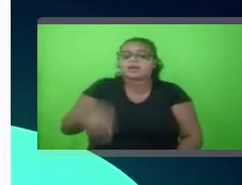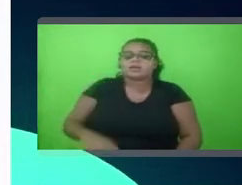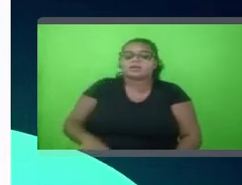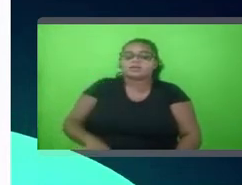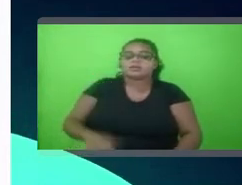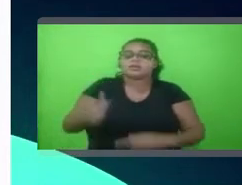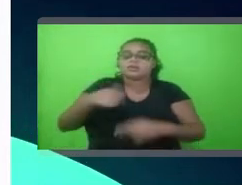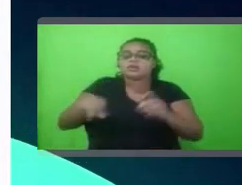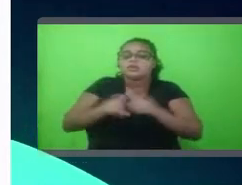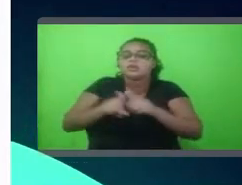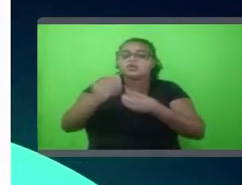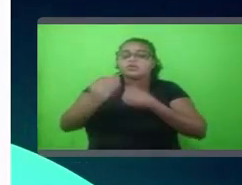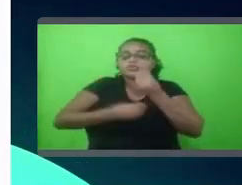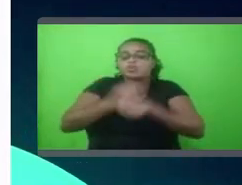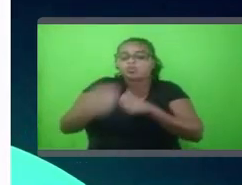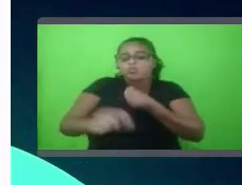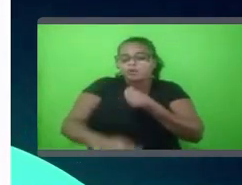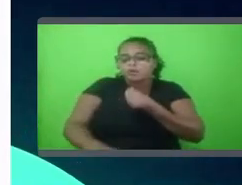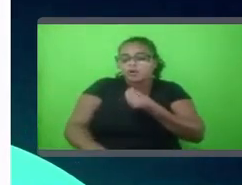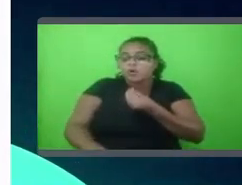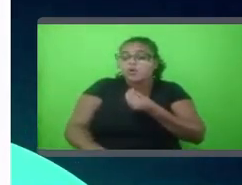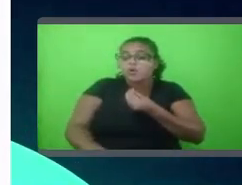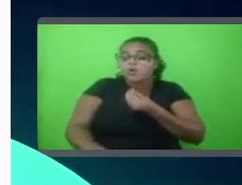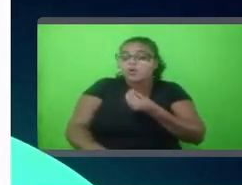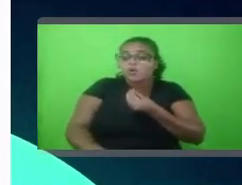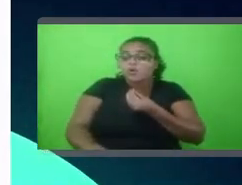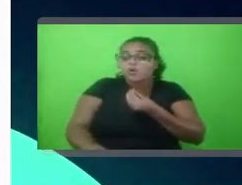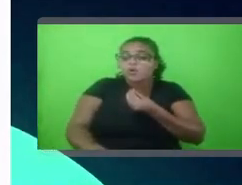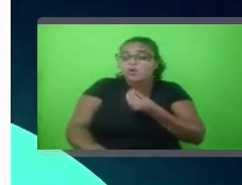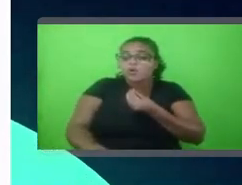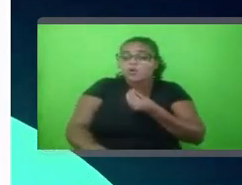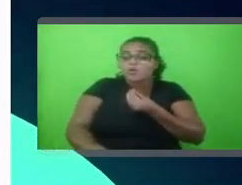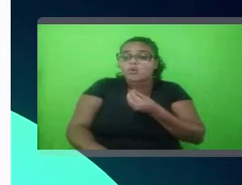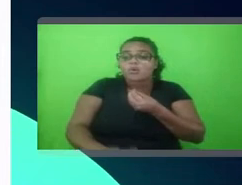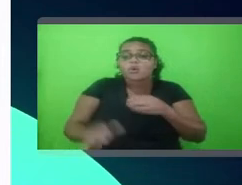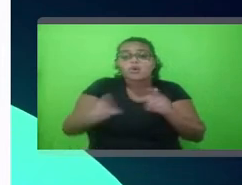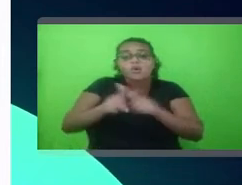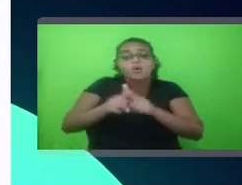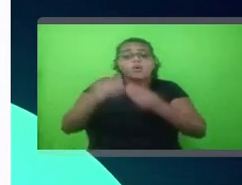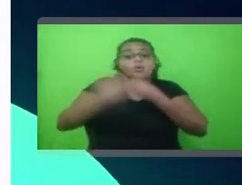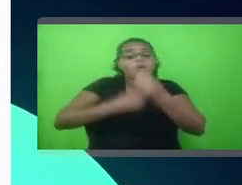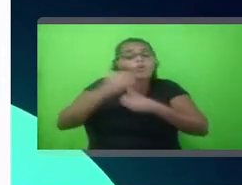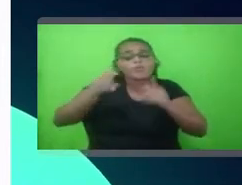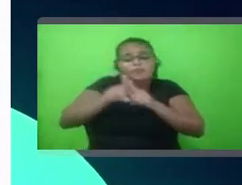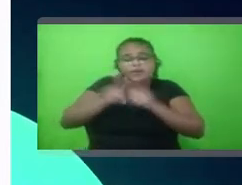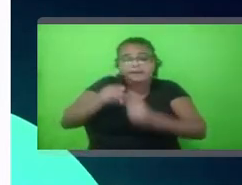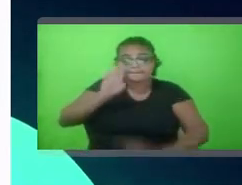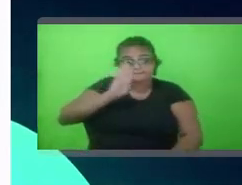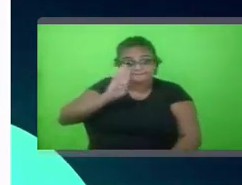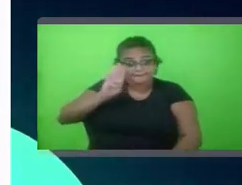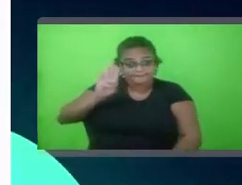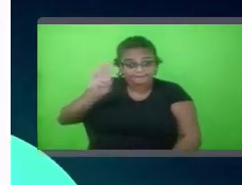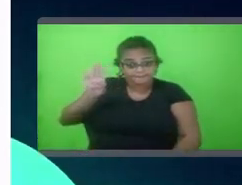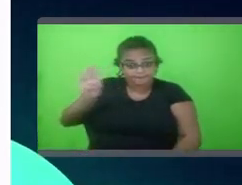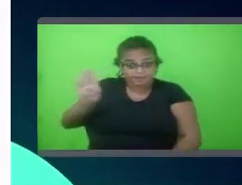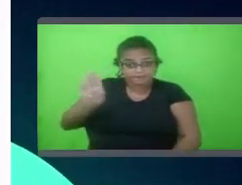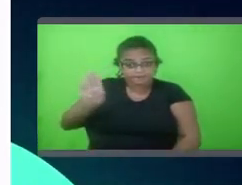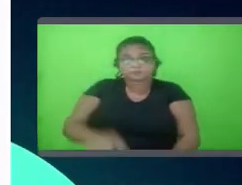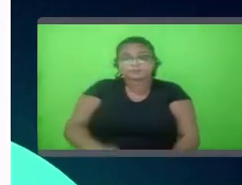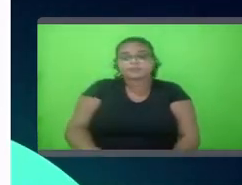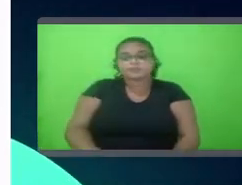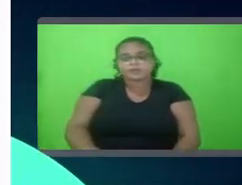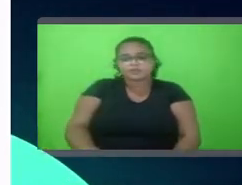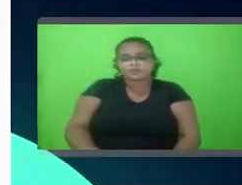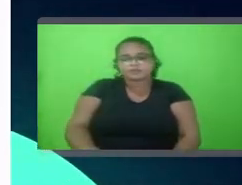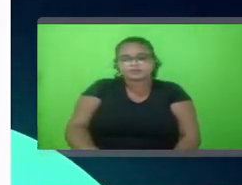próximas, digamos assim, do real time. A campanha, por exemplo, no BBB. Quando você vai fazer uma campanha no BBB que nem a Americanos